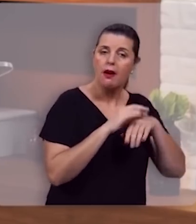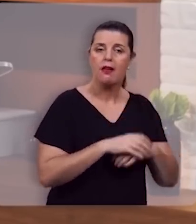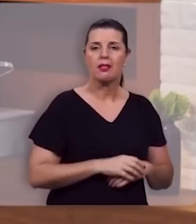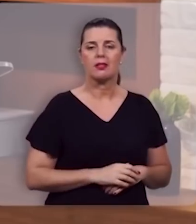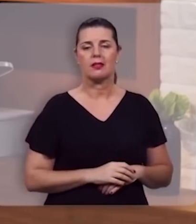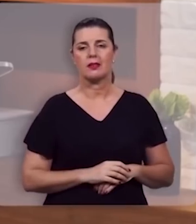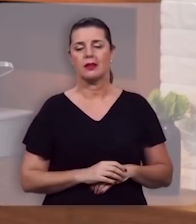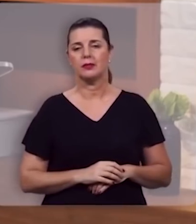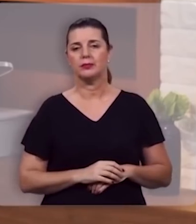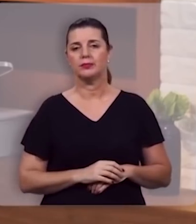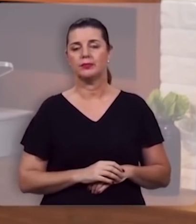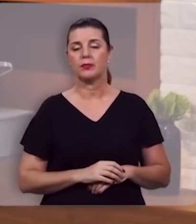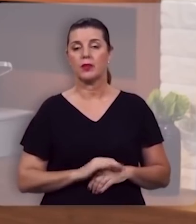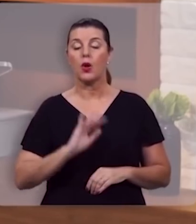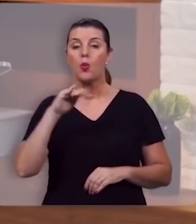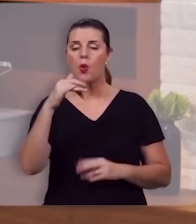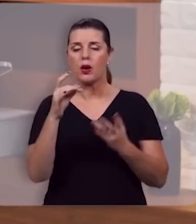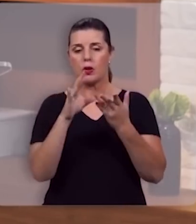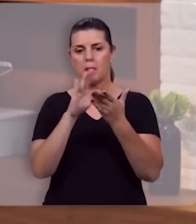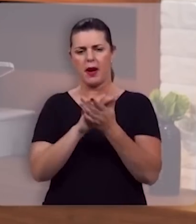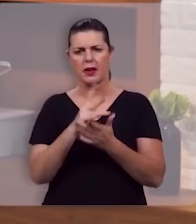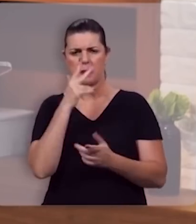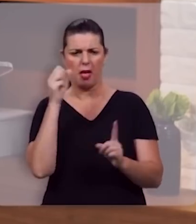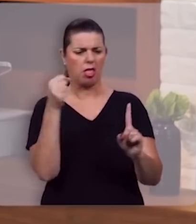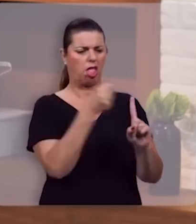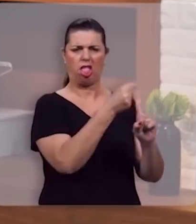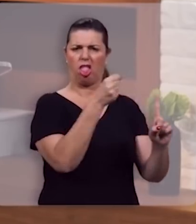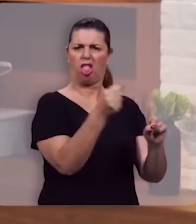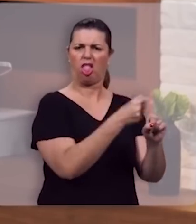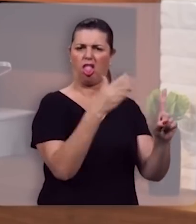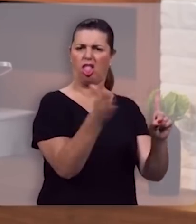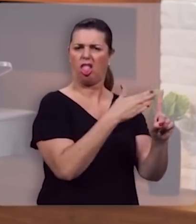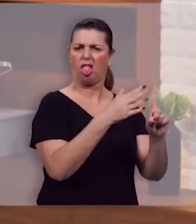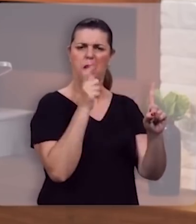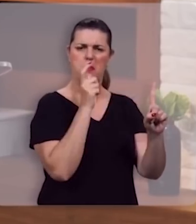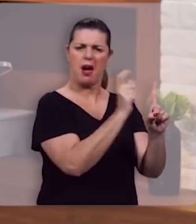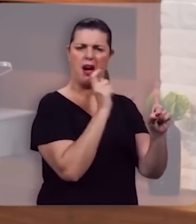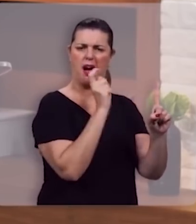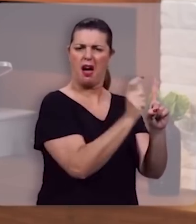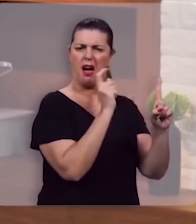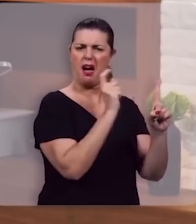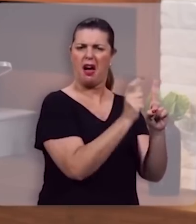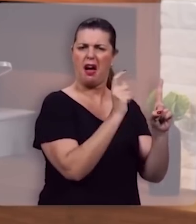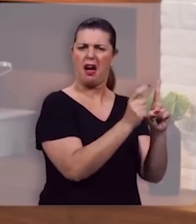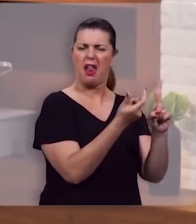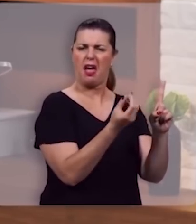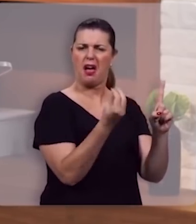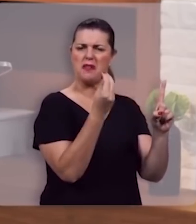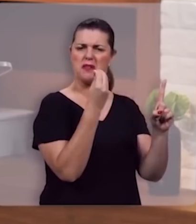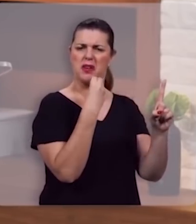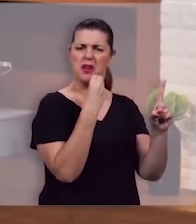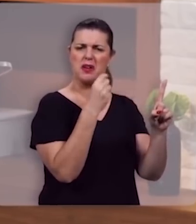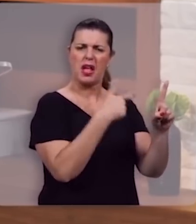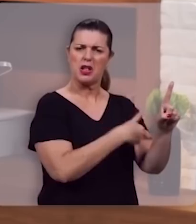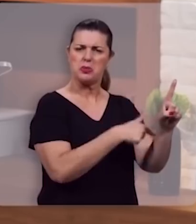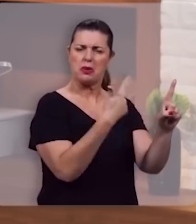em outras palavras quando o marido agride a sua mulher com palavras duras com indelicadeza